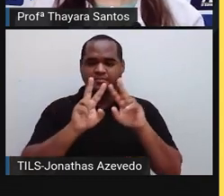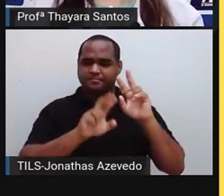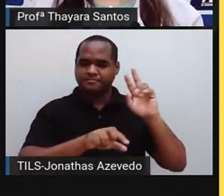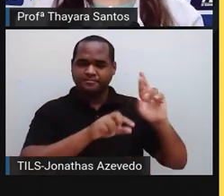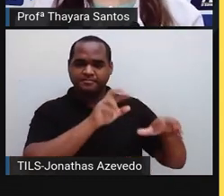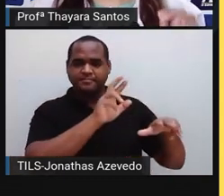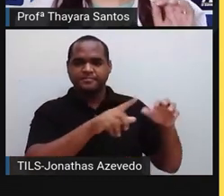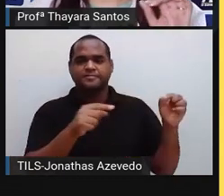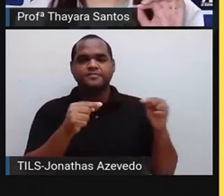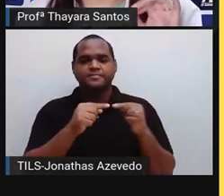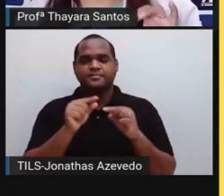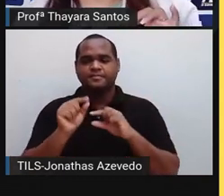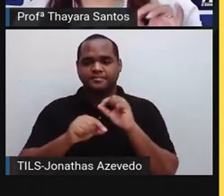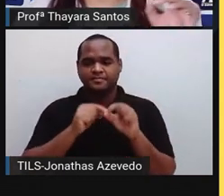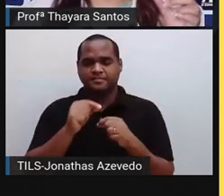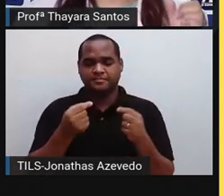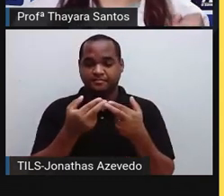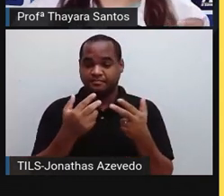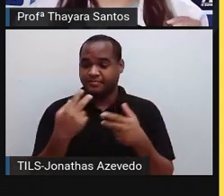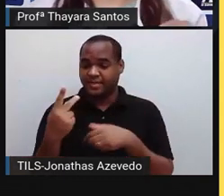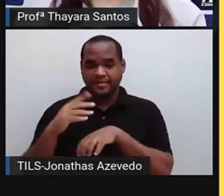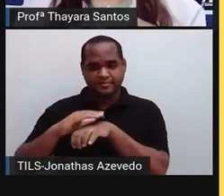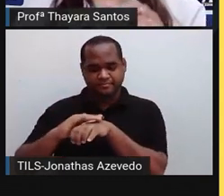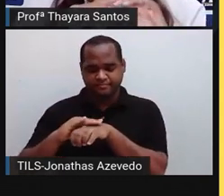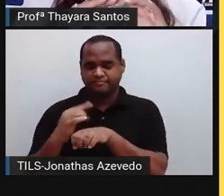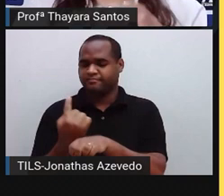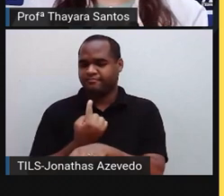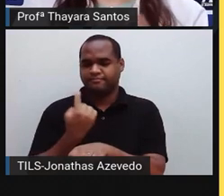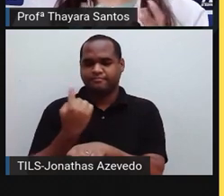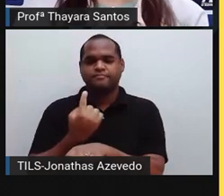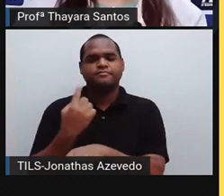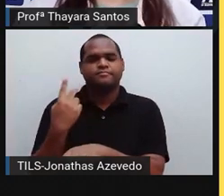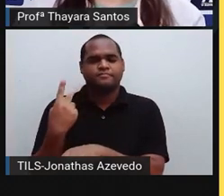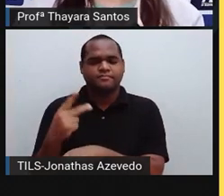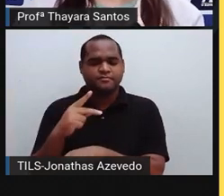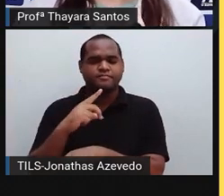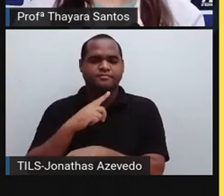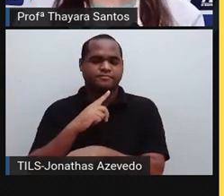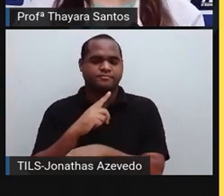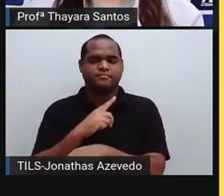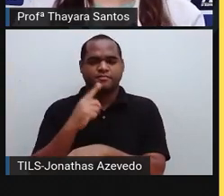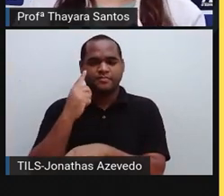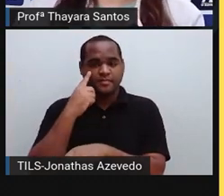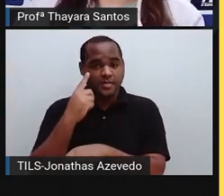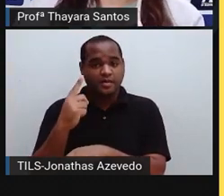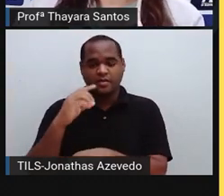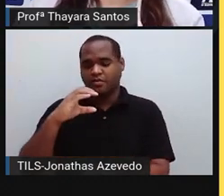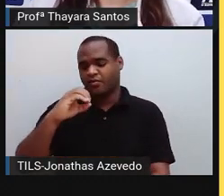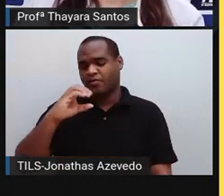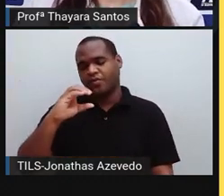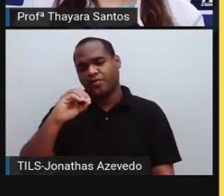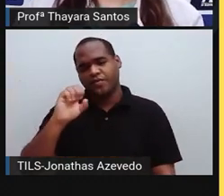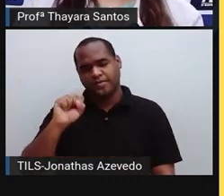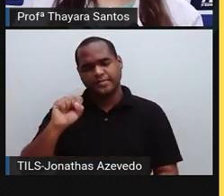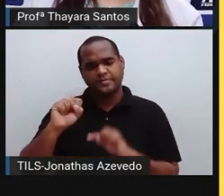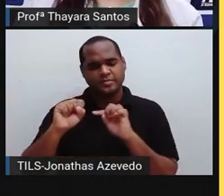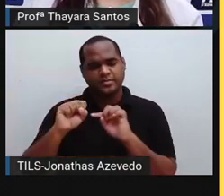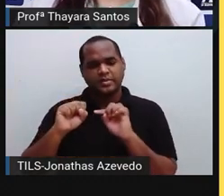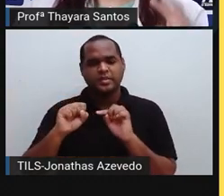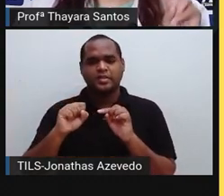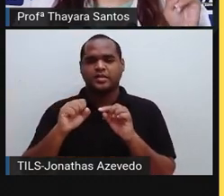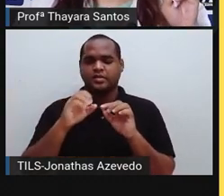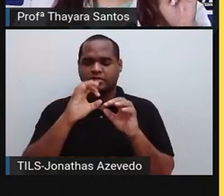Então, a bactéria que fica ali sozinha, única, e ela tem essa forma esférica, a gente chama ela de cocos. Tem as